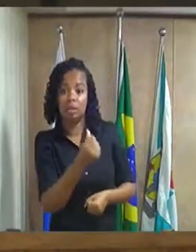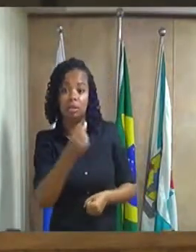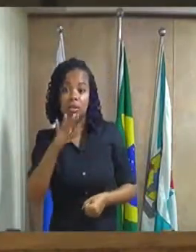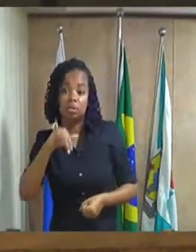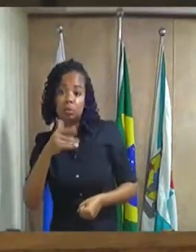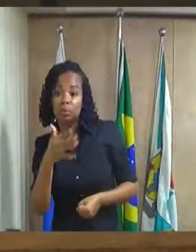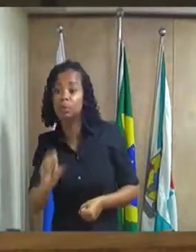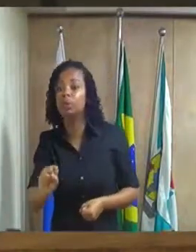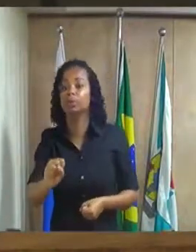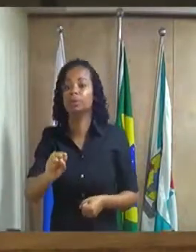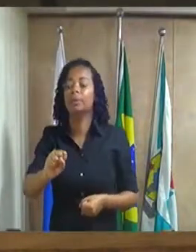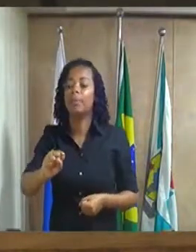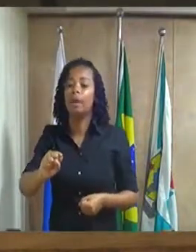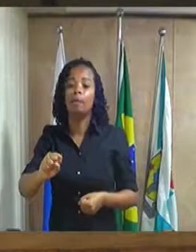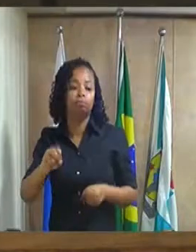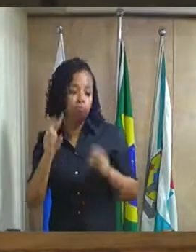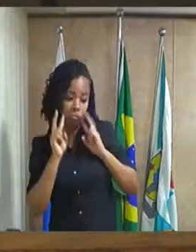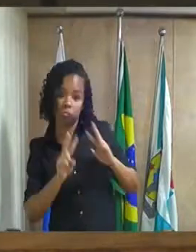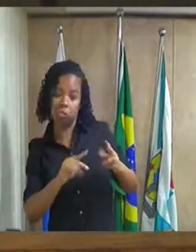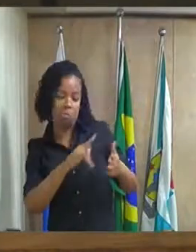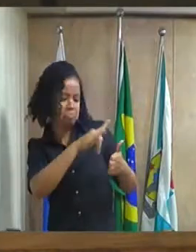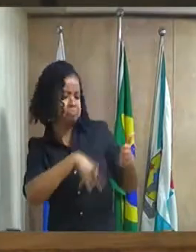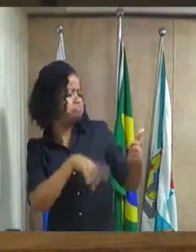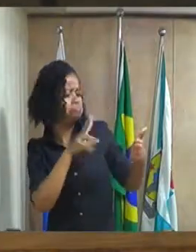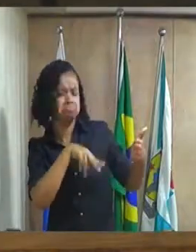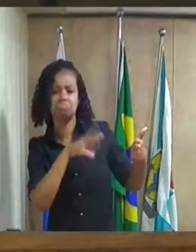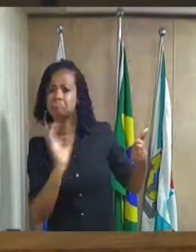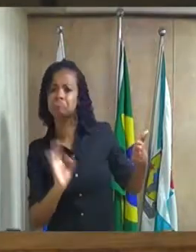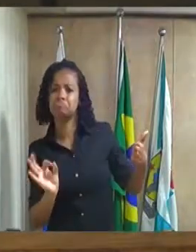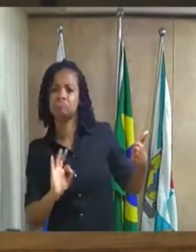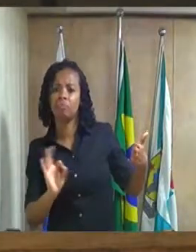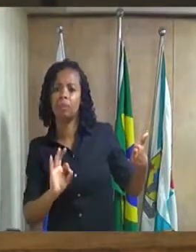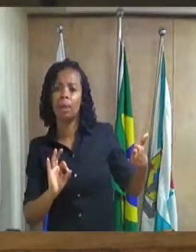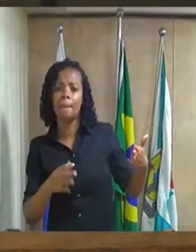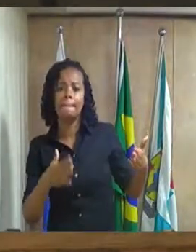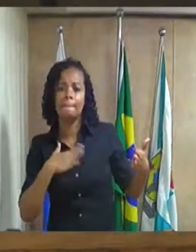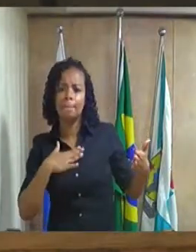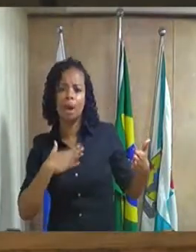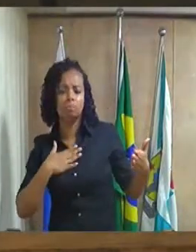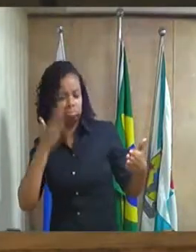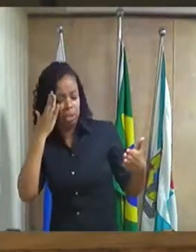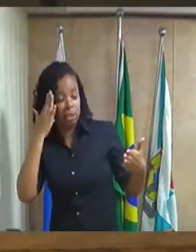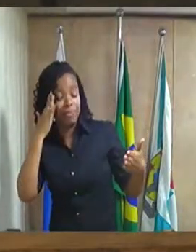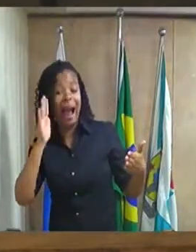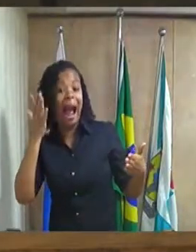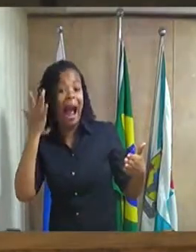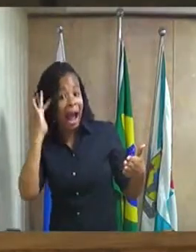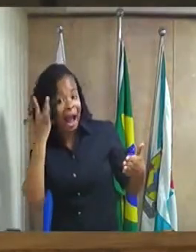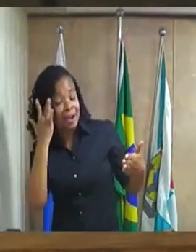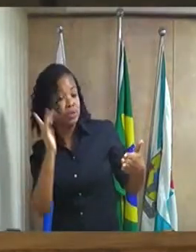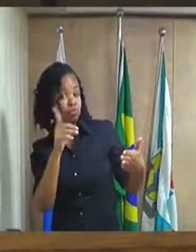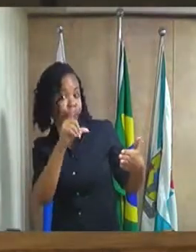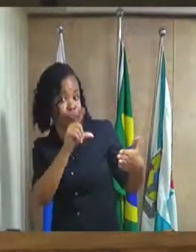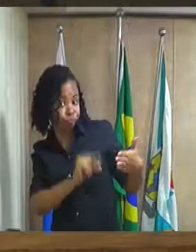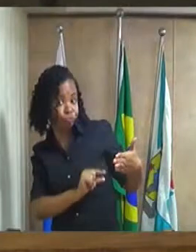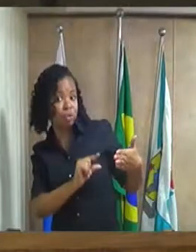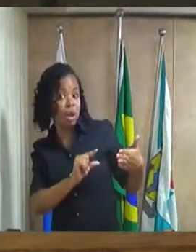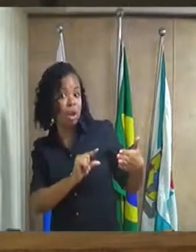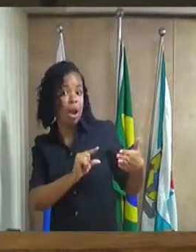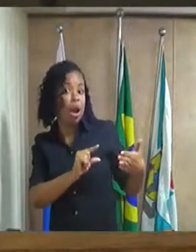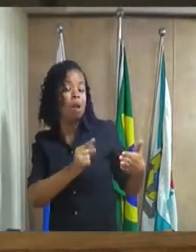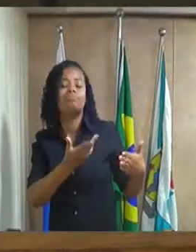falando no meu entendimento era é um pouco menos porque existem situações